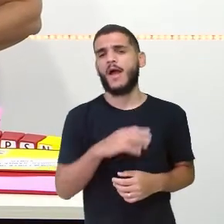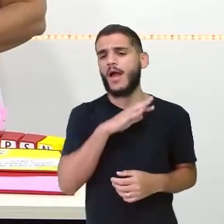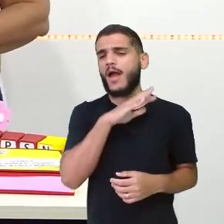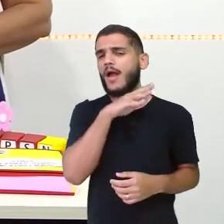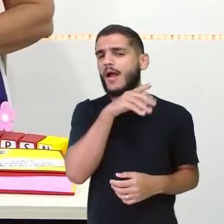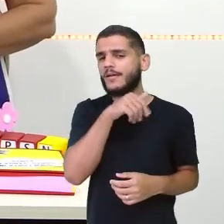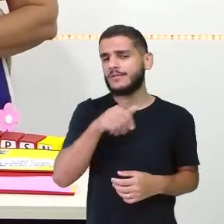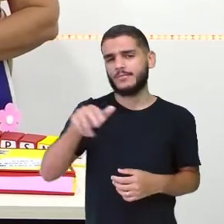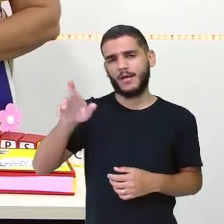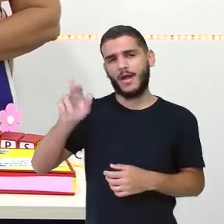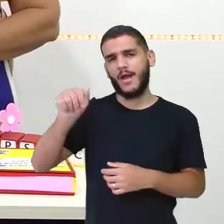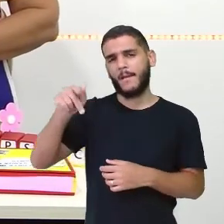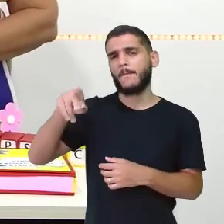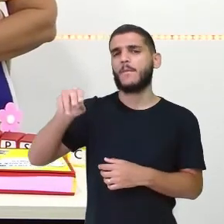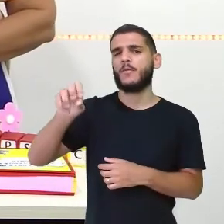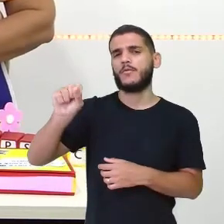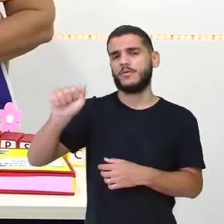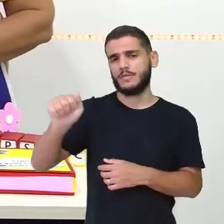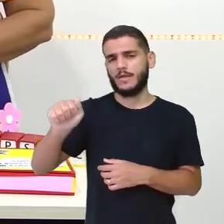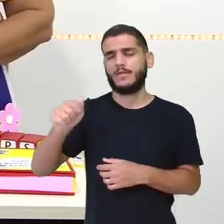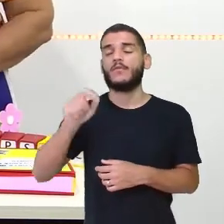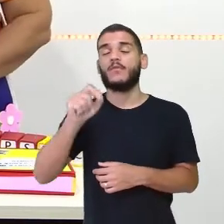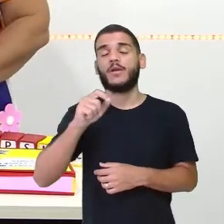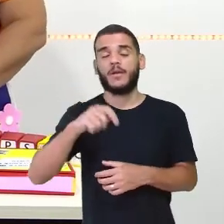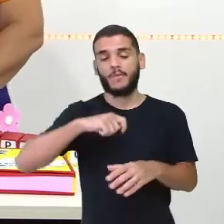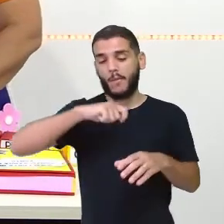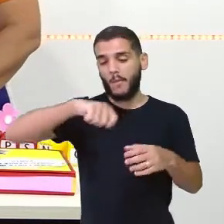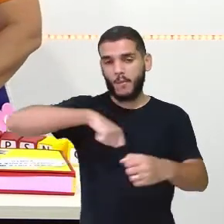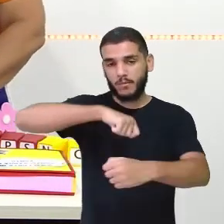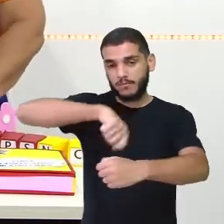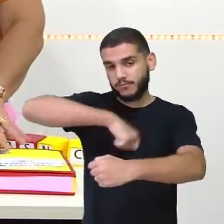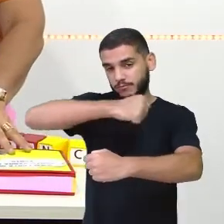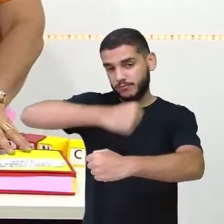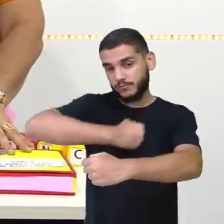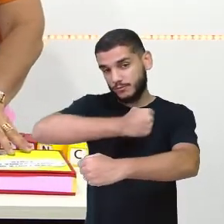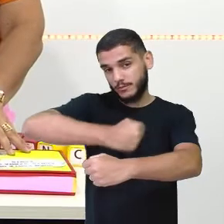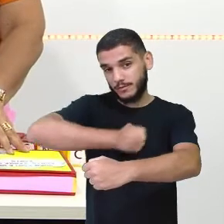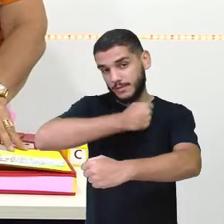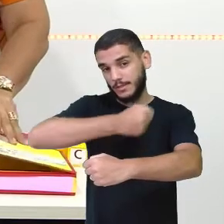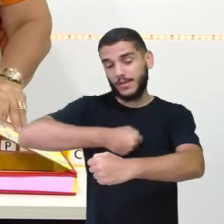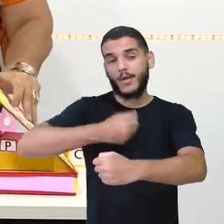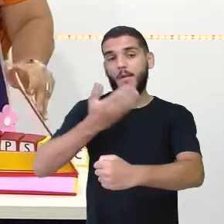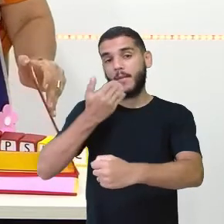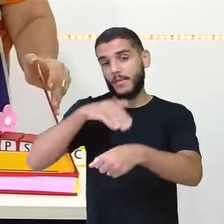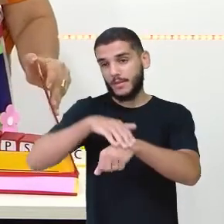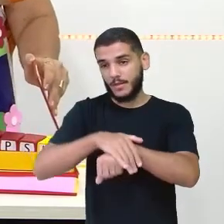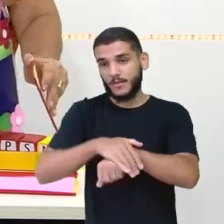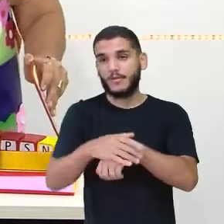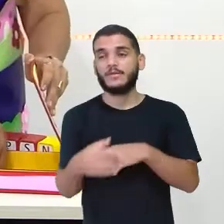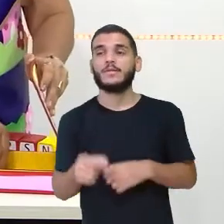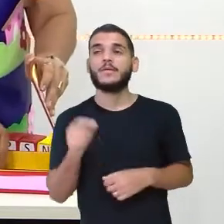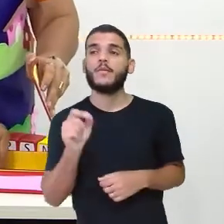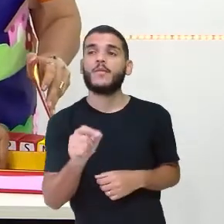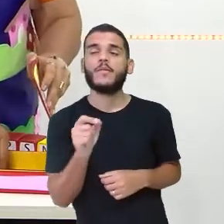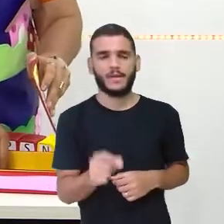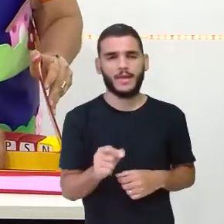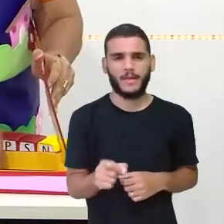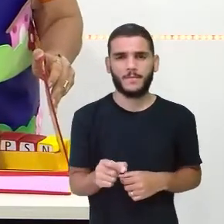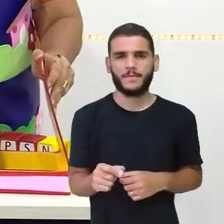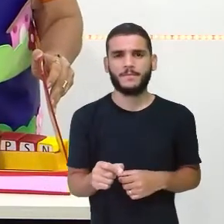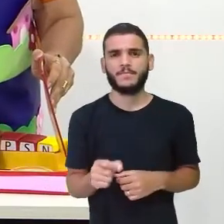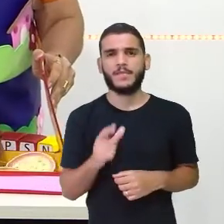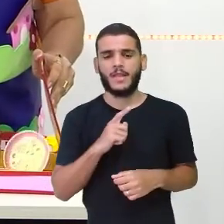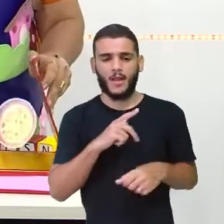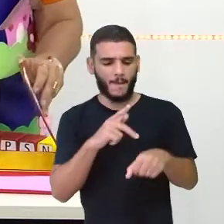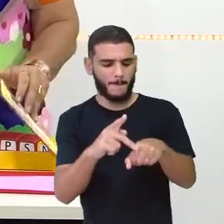jantar. E sabe o que aconteceu? Hum, colocou em cima de uma